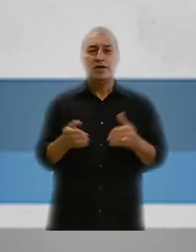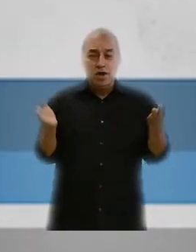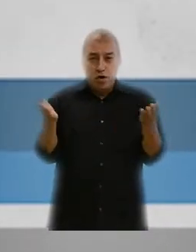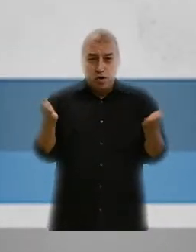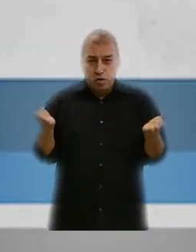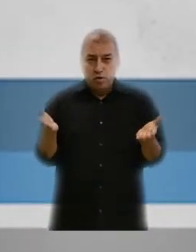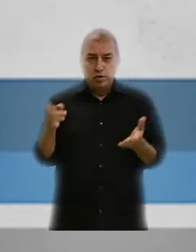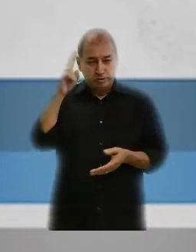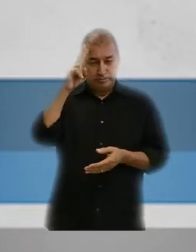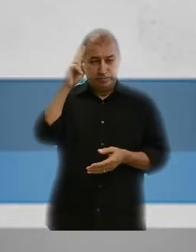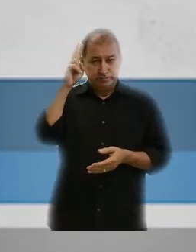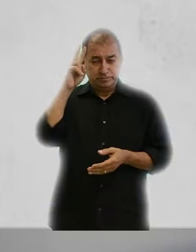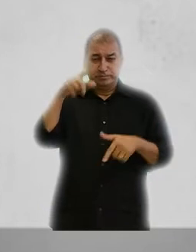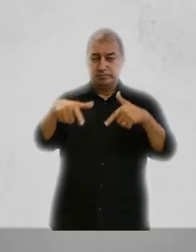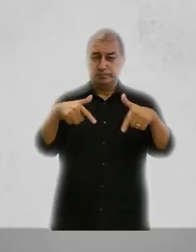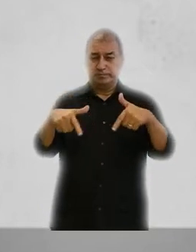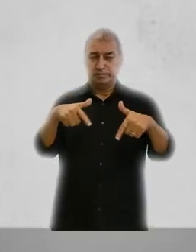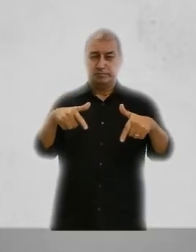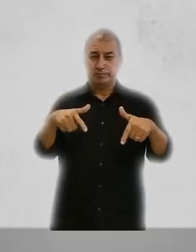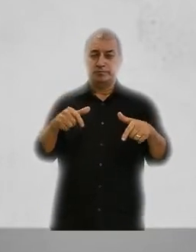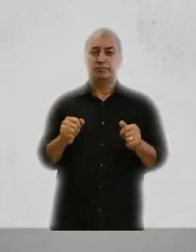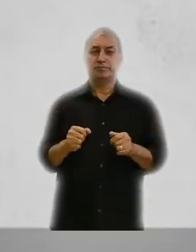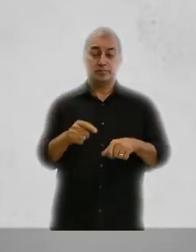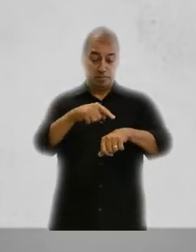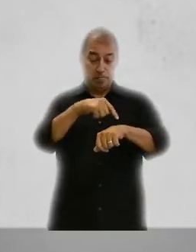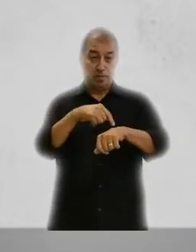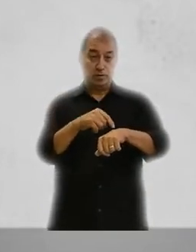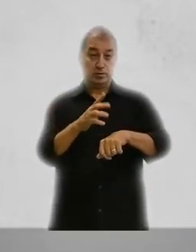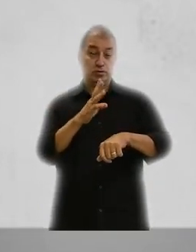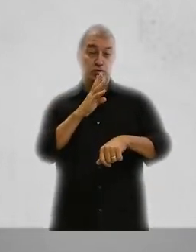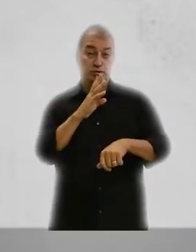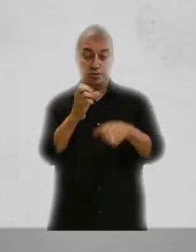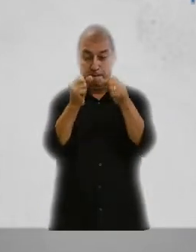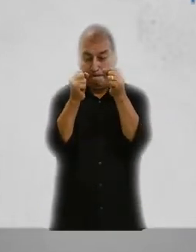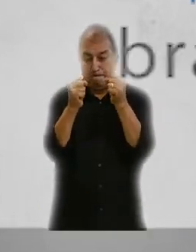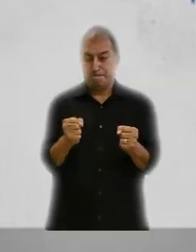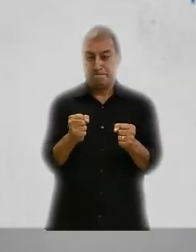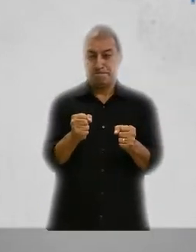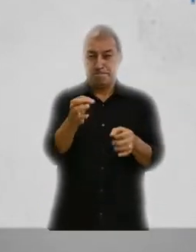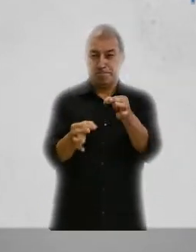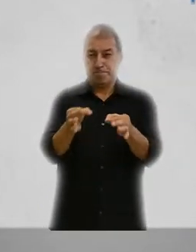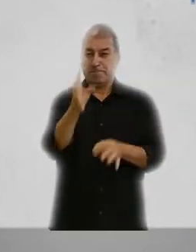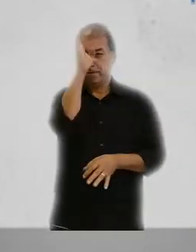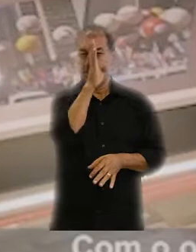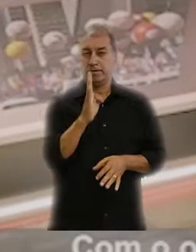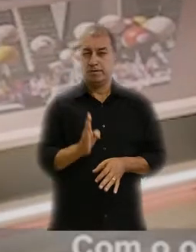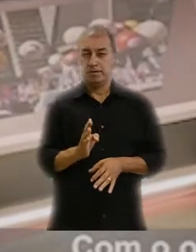Contextualizado sobre a história do trabalho. É hora de conhecer o Poder Judiciário Brasileiro.